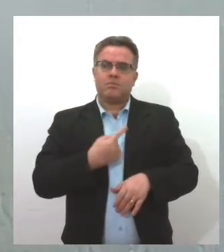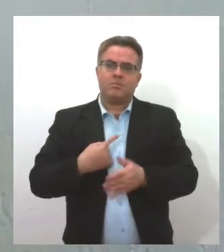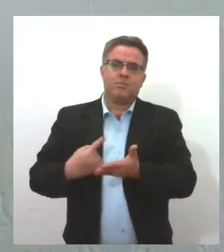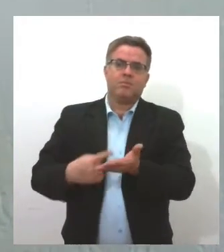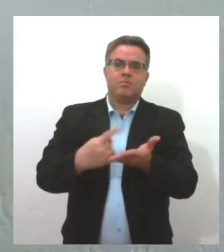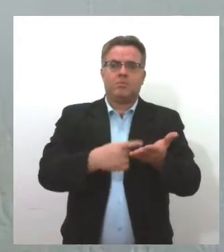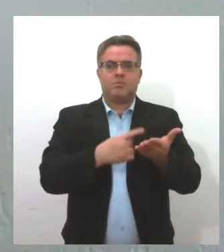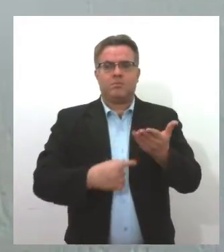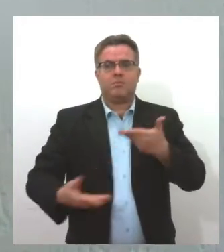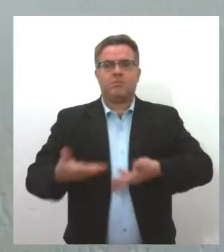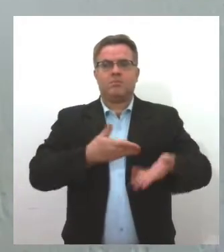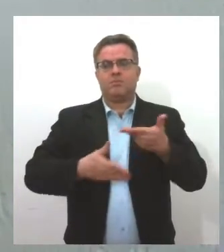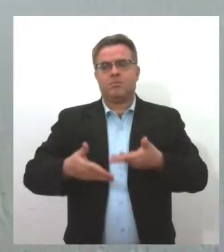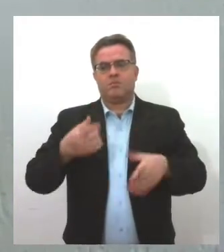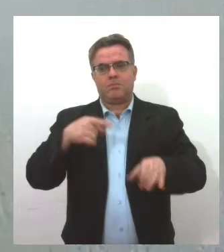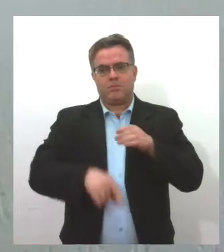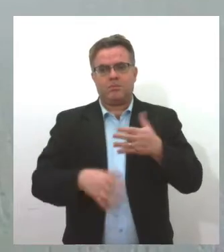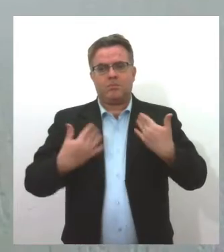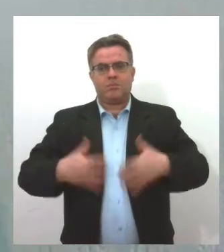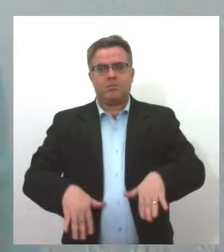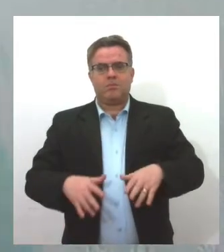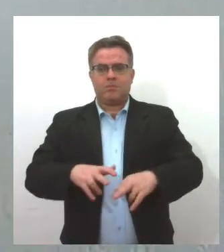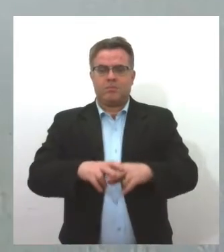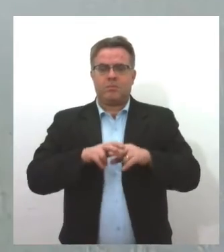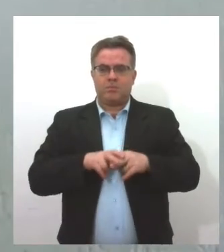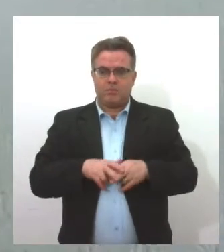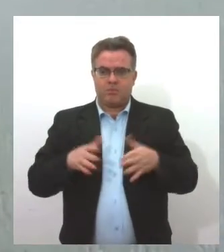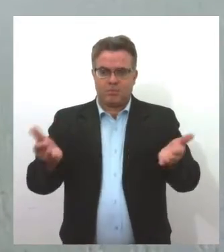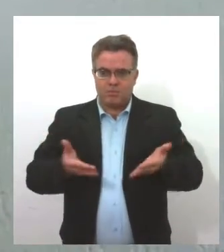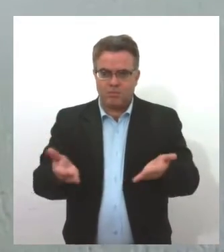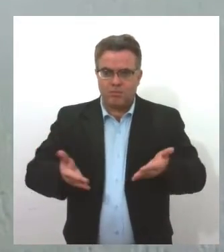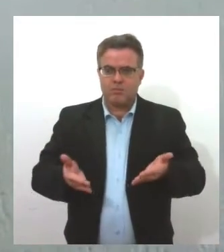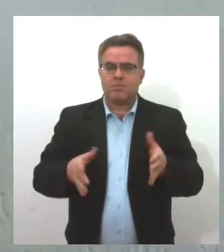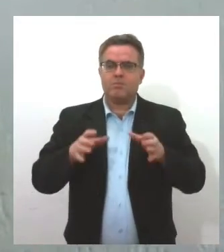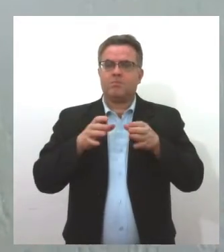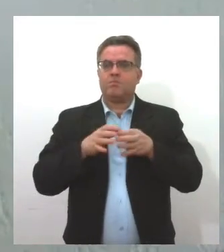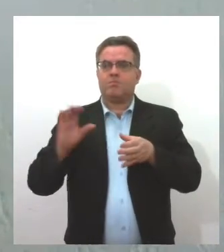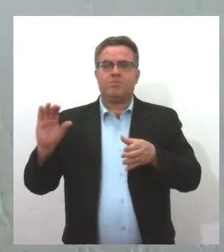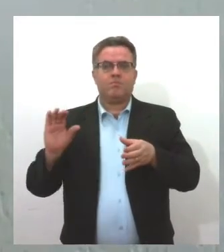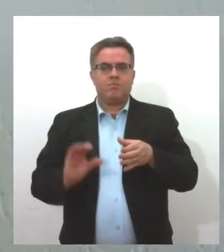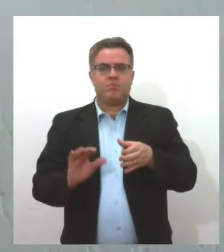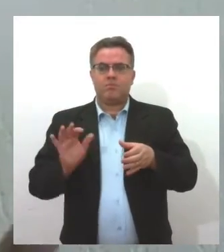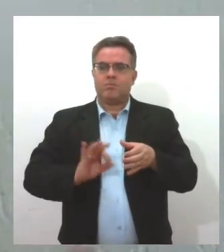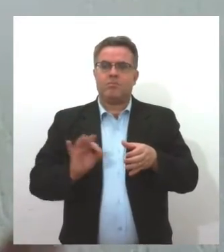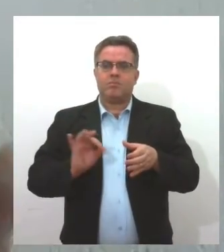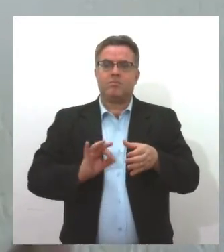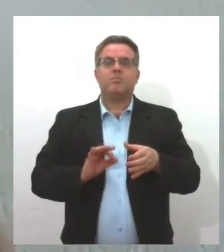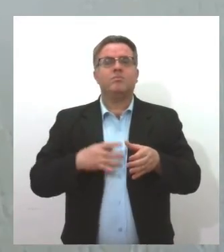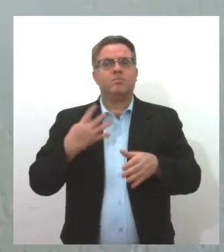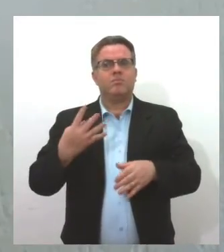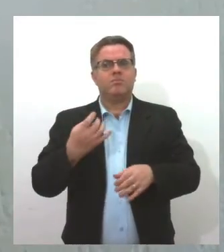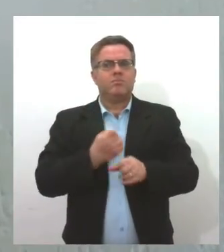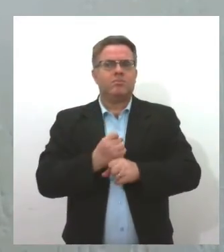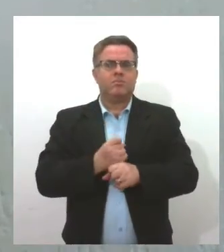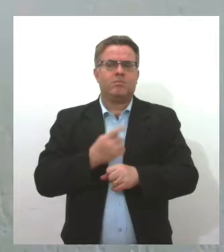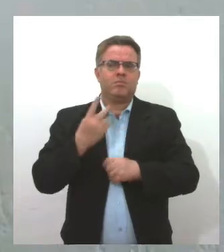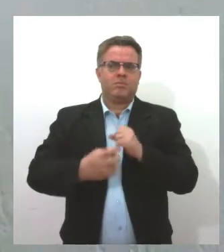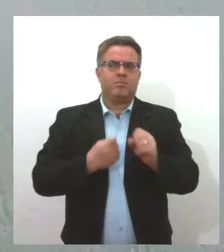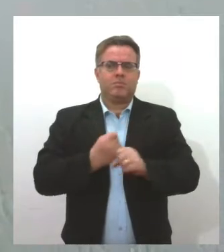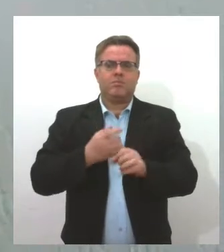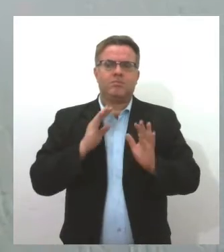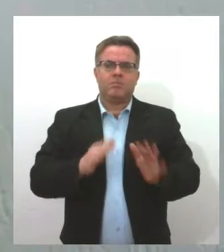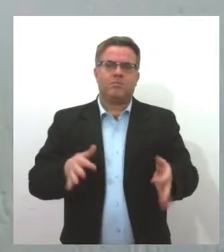pontes e não muralhas. No entanto, o grupo não tem patrocinador. E nesses últimos quase dois anos,